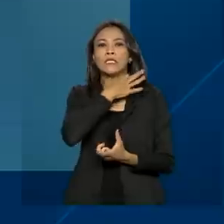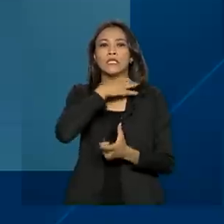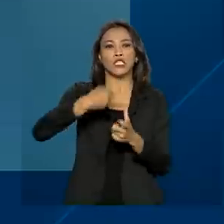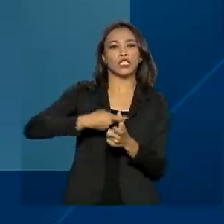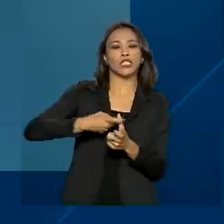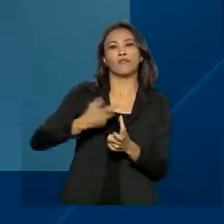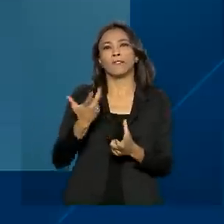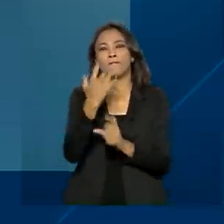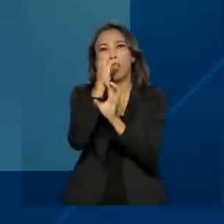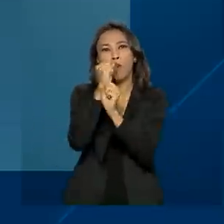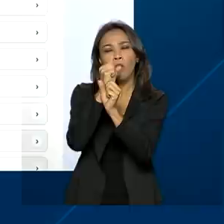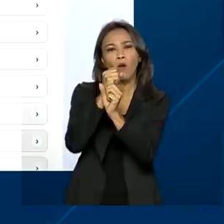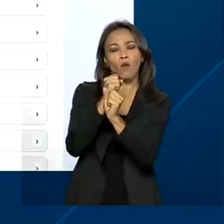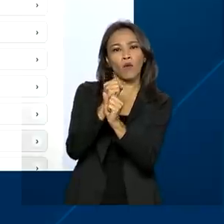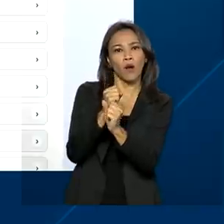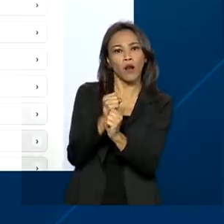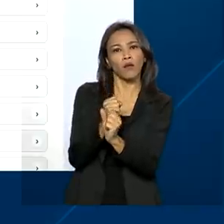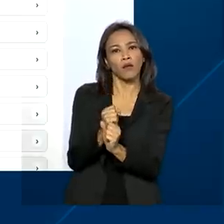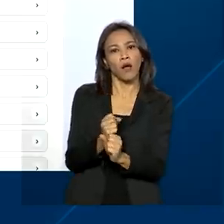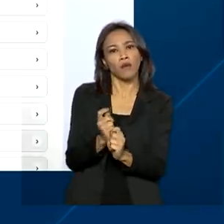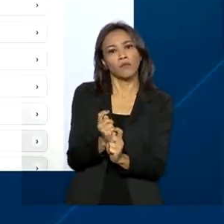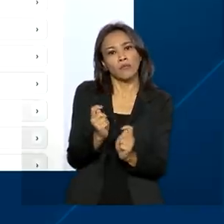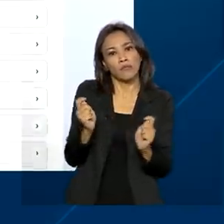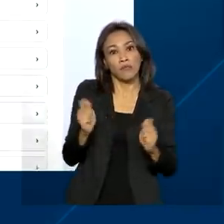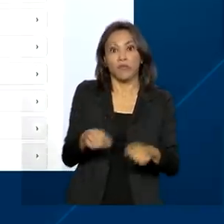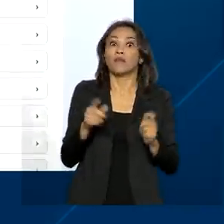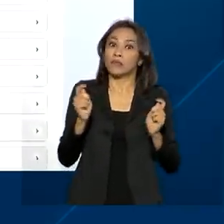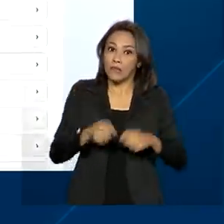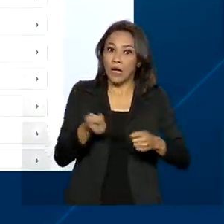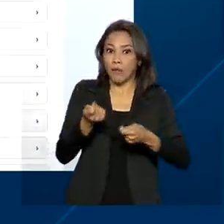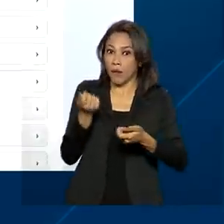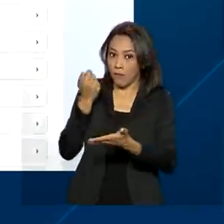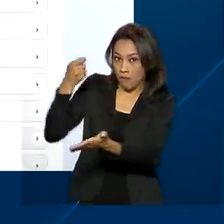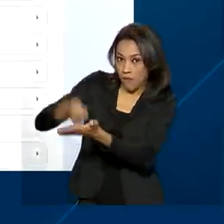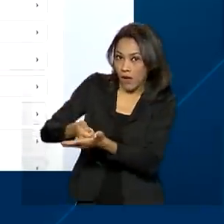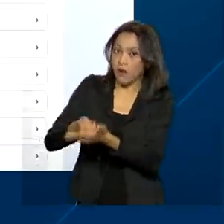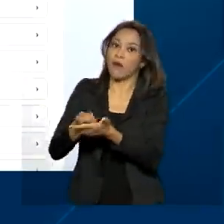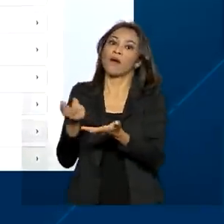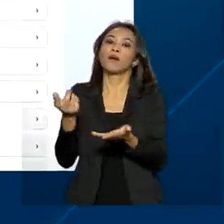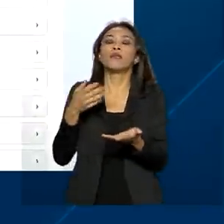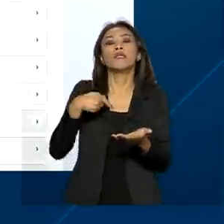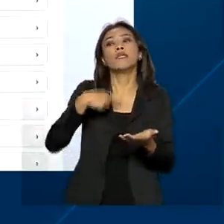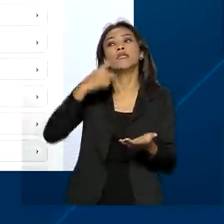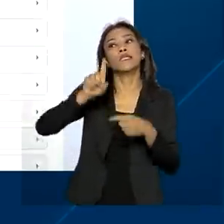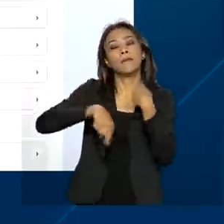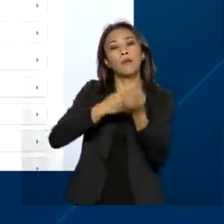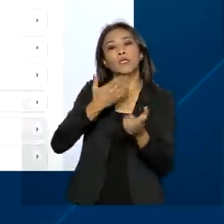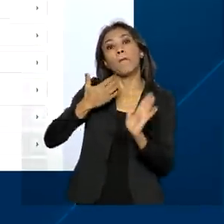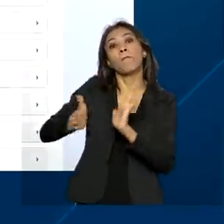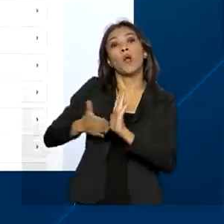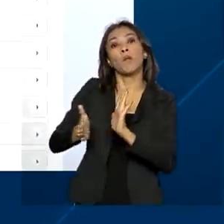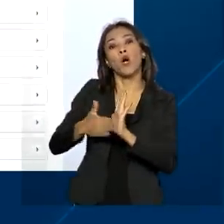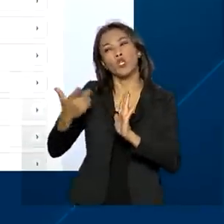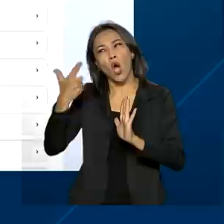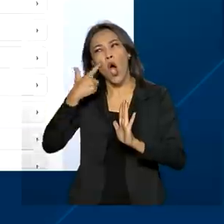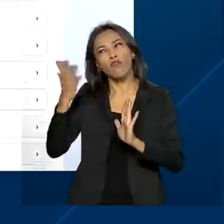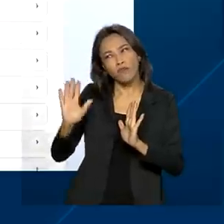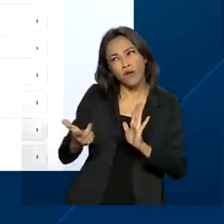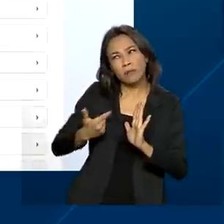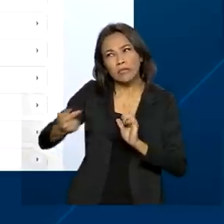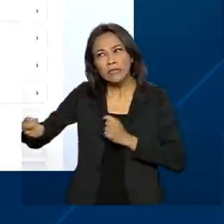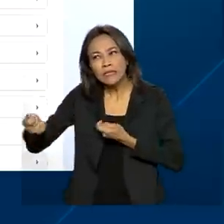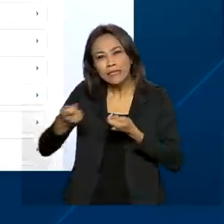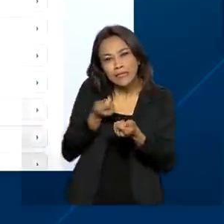o quanto do orçamento pessoal pode ser comprometido em uma negociação e enviar propostas para se chegar a um acordo.